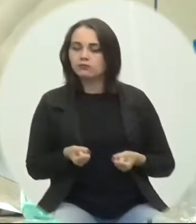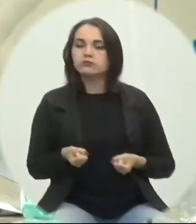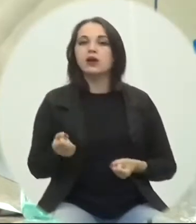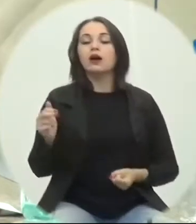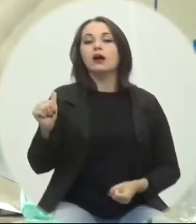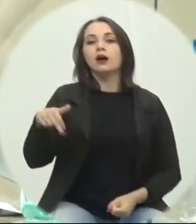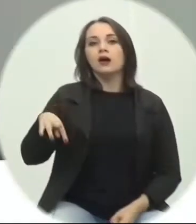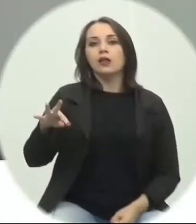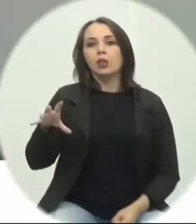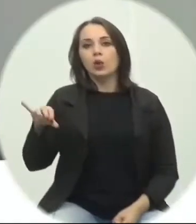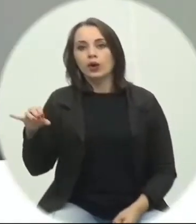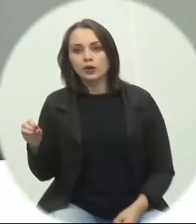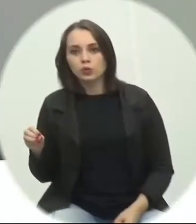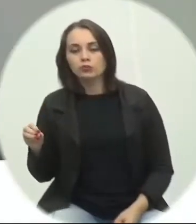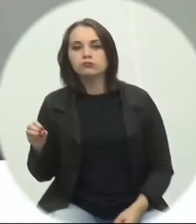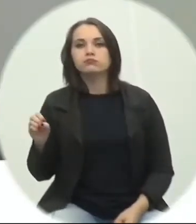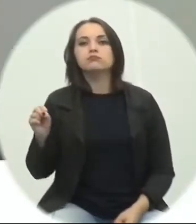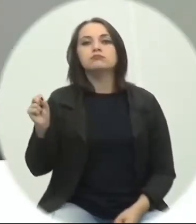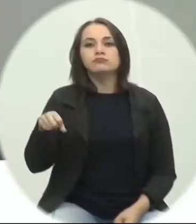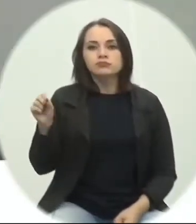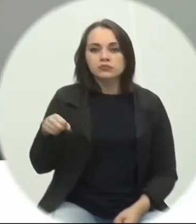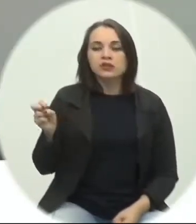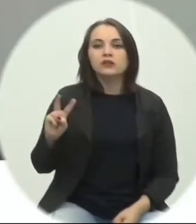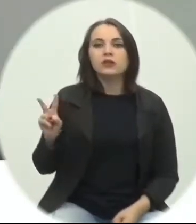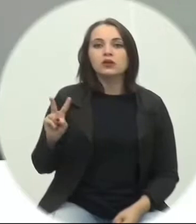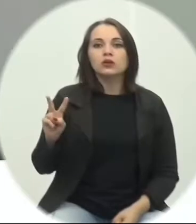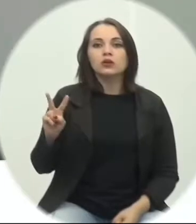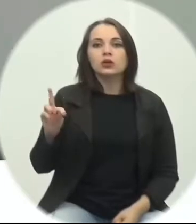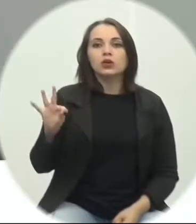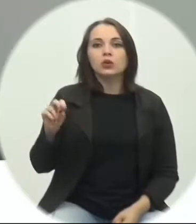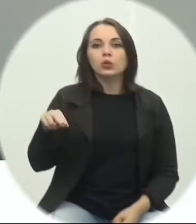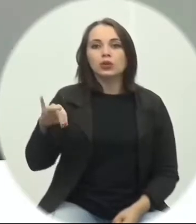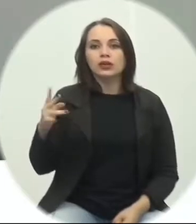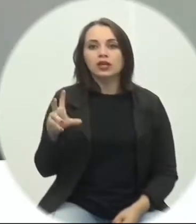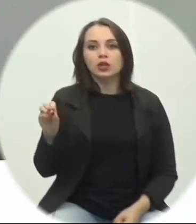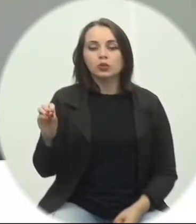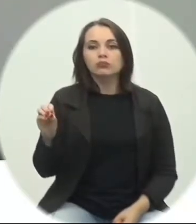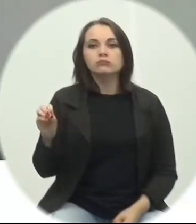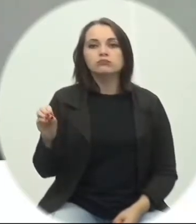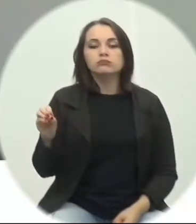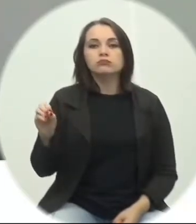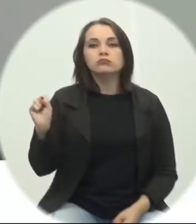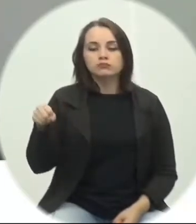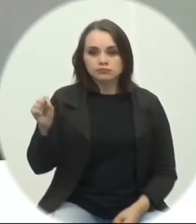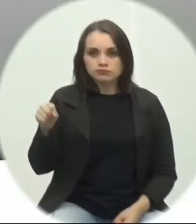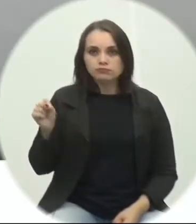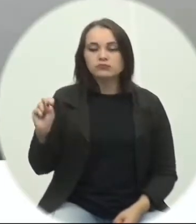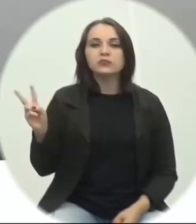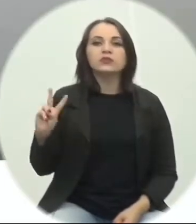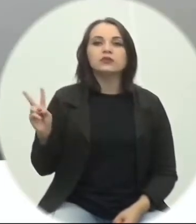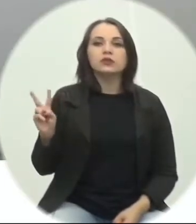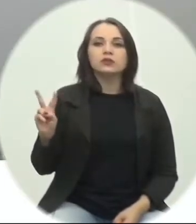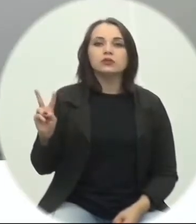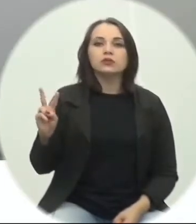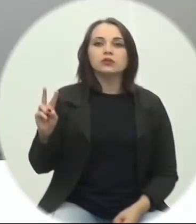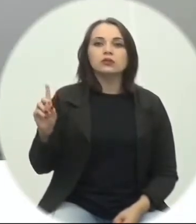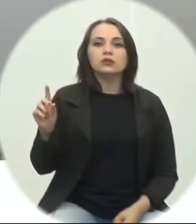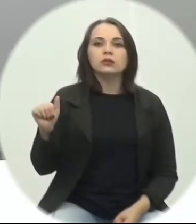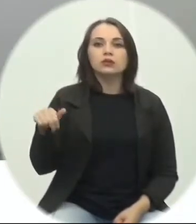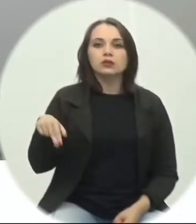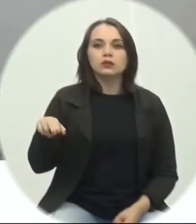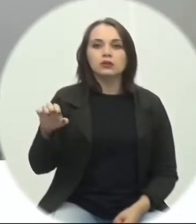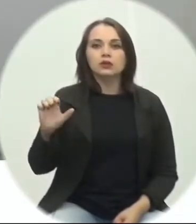Manuel, como vota? Favorável. A favor, vereador Toninho da Saúde? Favorável. A favor, vereador Daniel